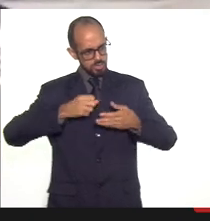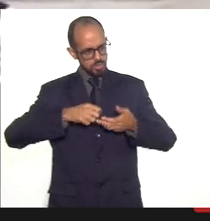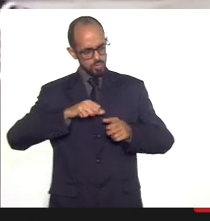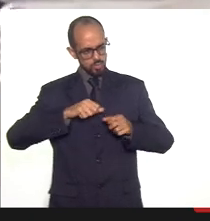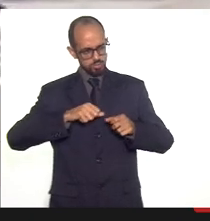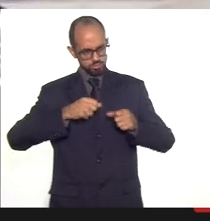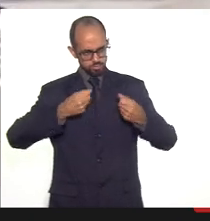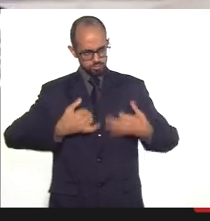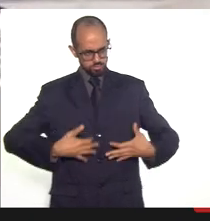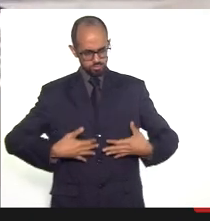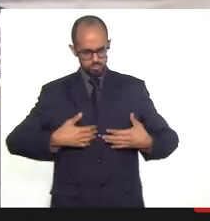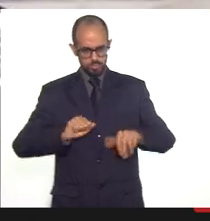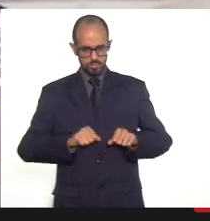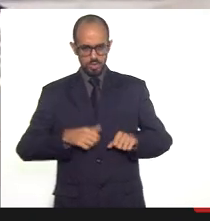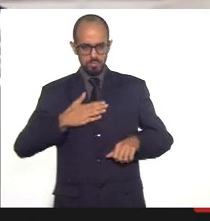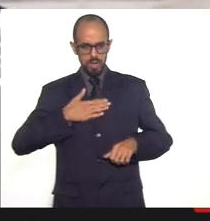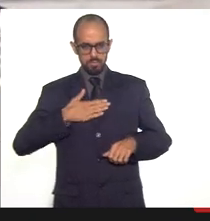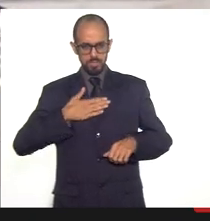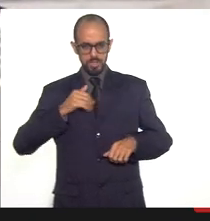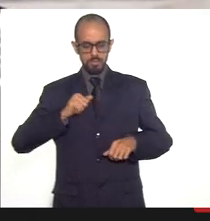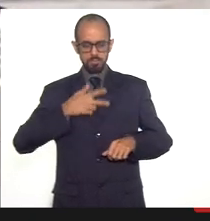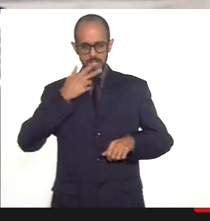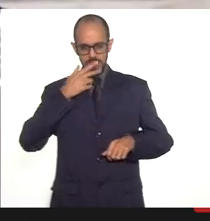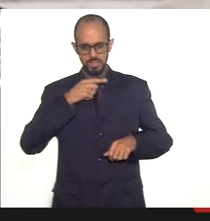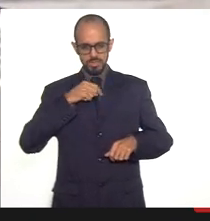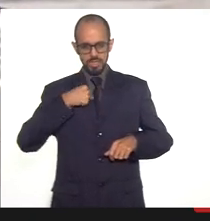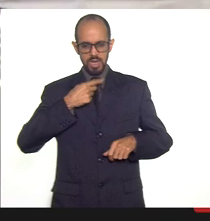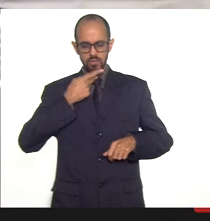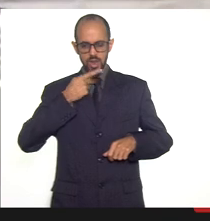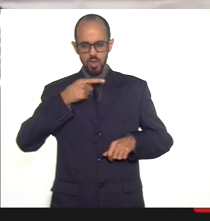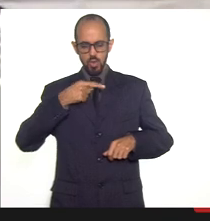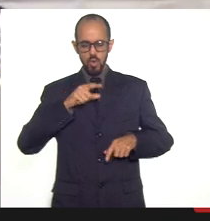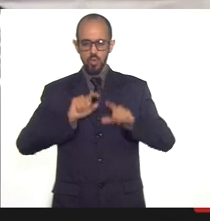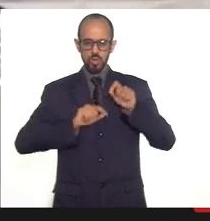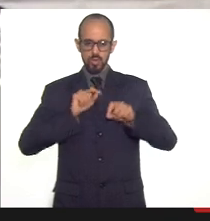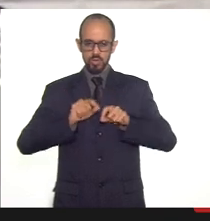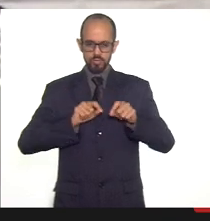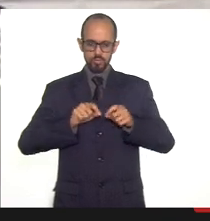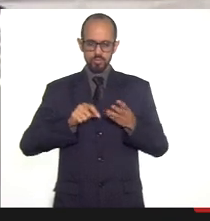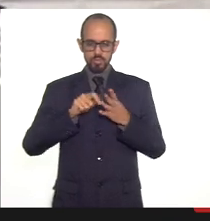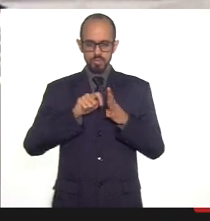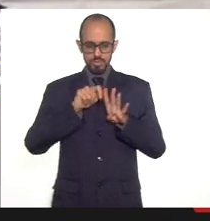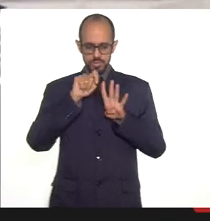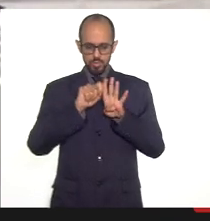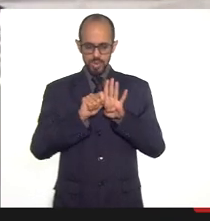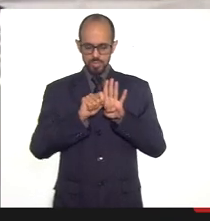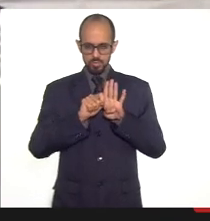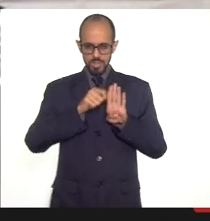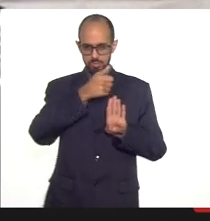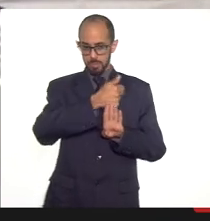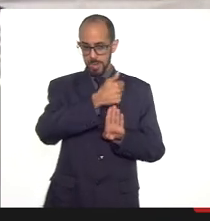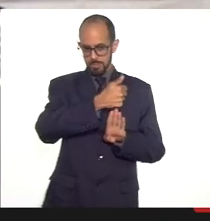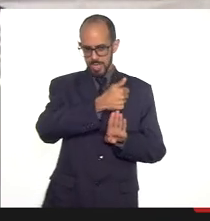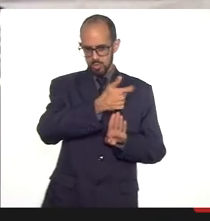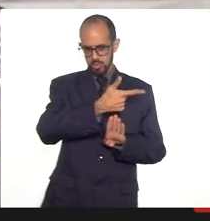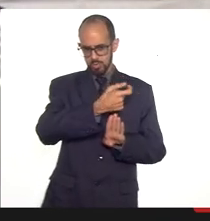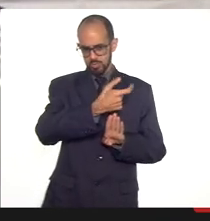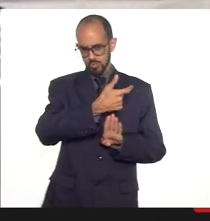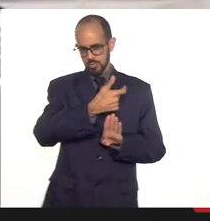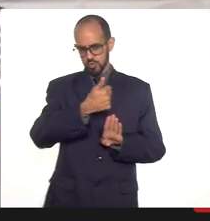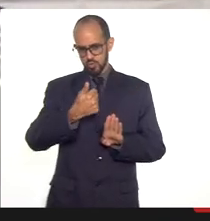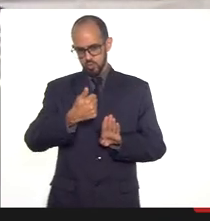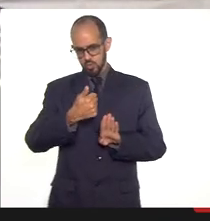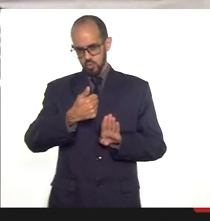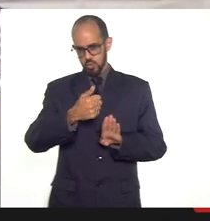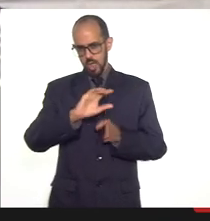a mim me pareceu que ela nos disse que nesse primeiro quadrimestre teria havido uma aplicação em